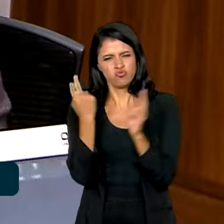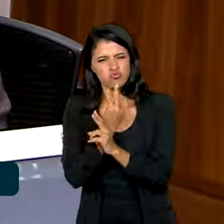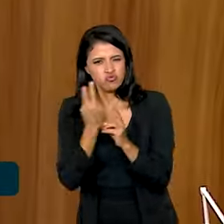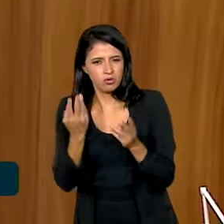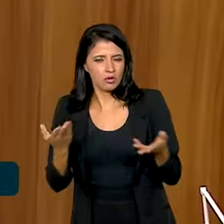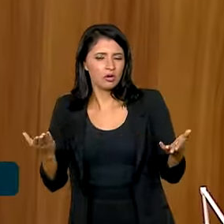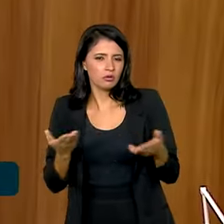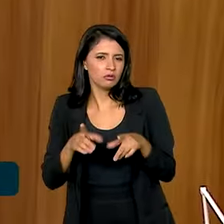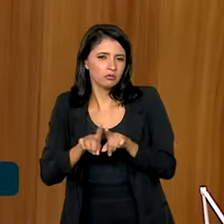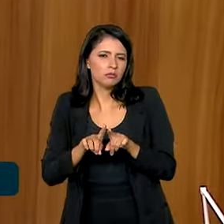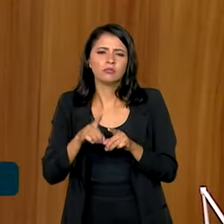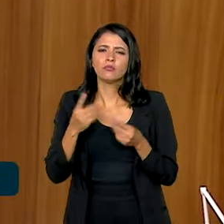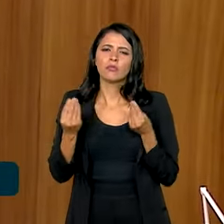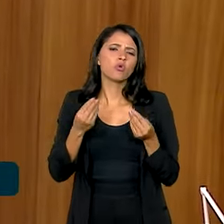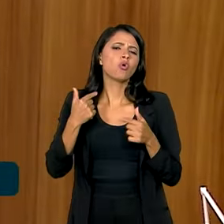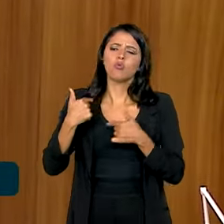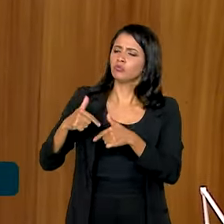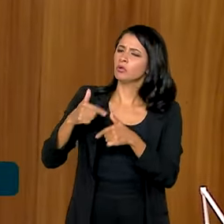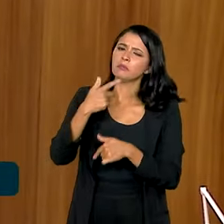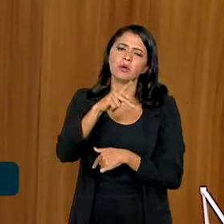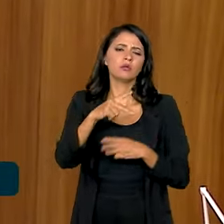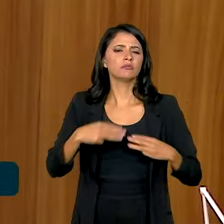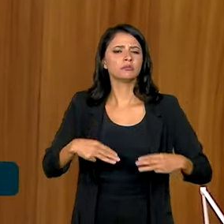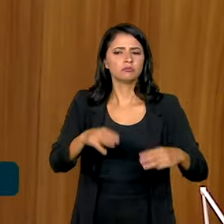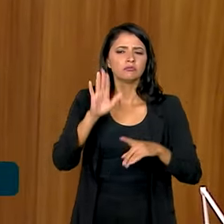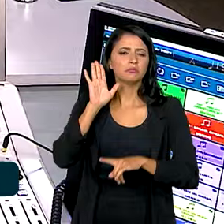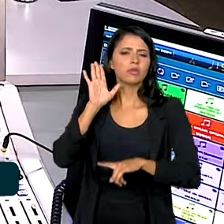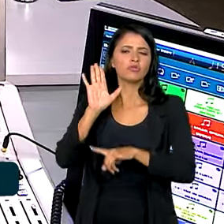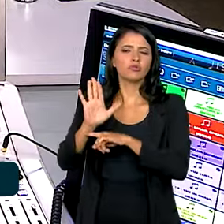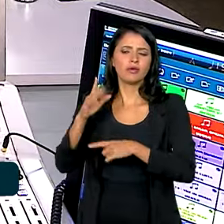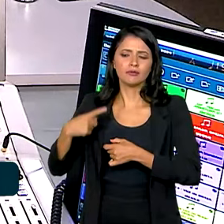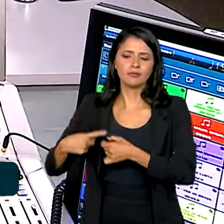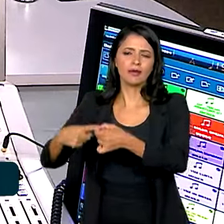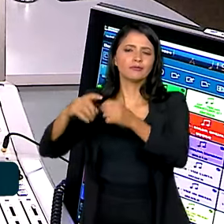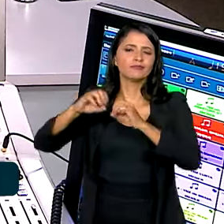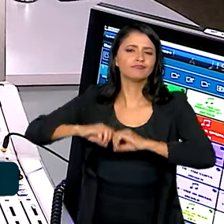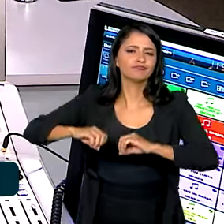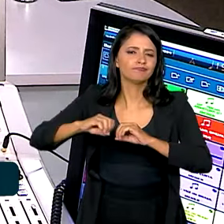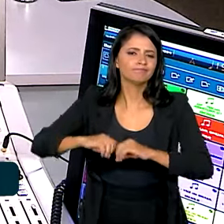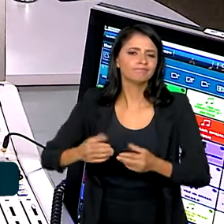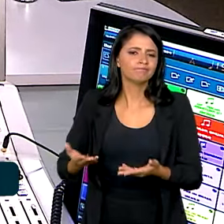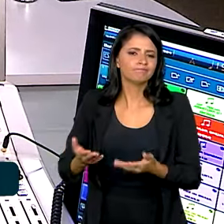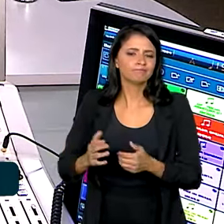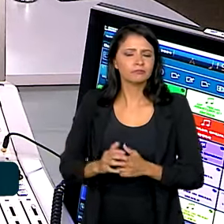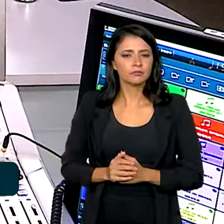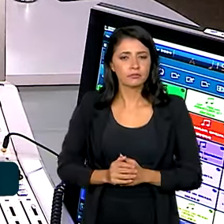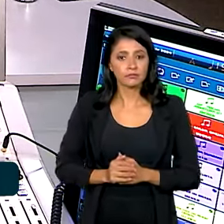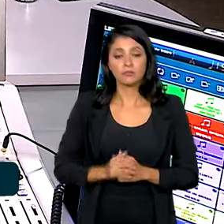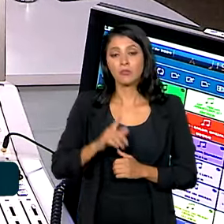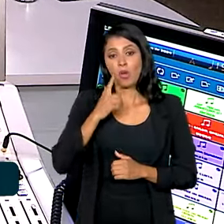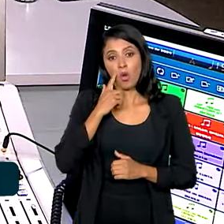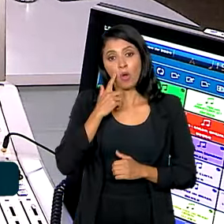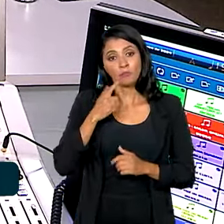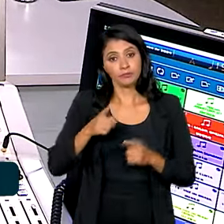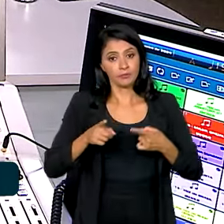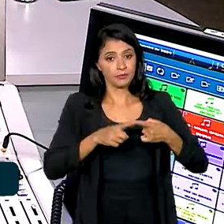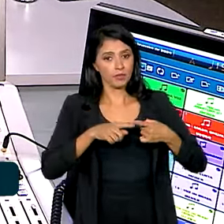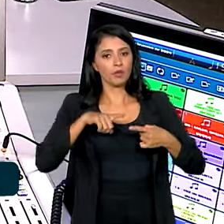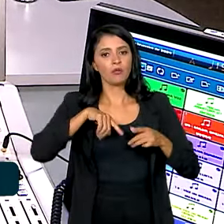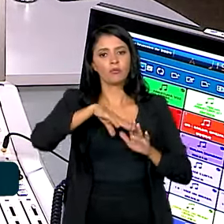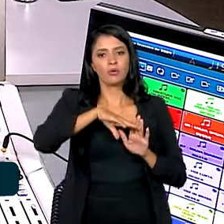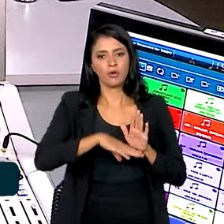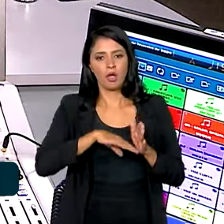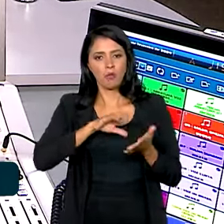agora, né? Como vem sendo o trabalho do Ministério para ajudar as cidades atingidas? Olha, primeiro, nós temos um programa de